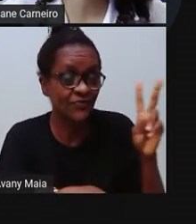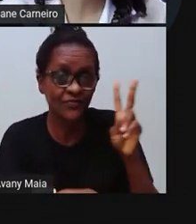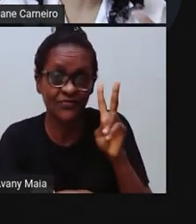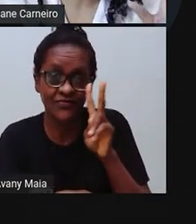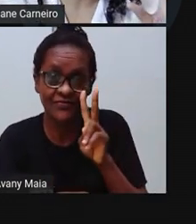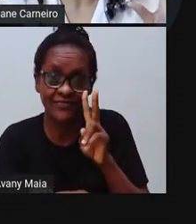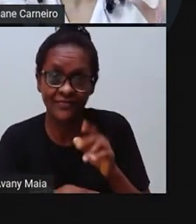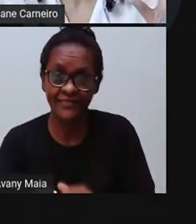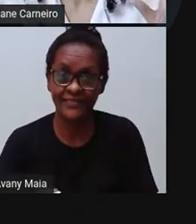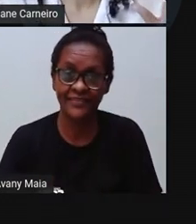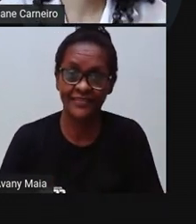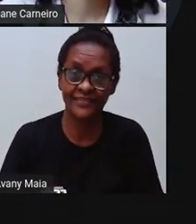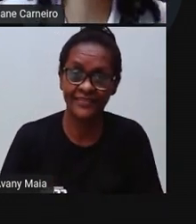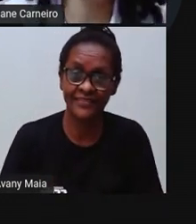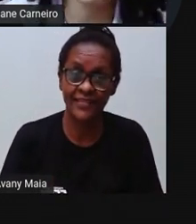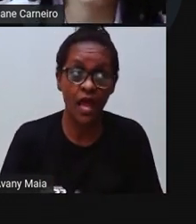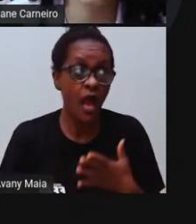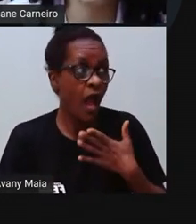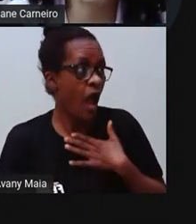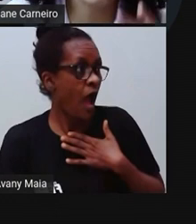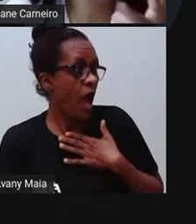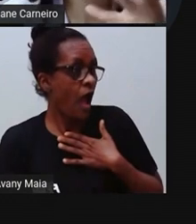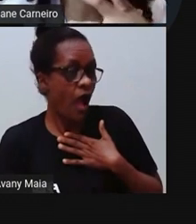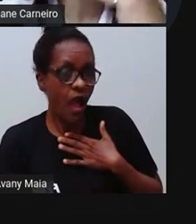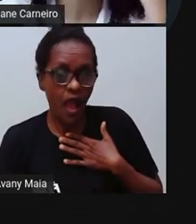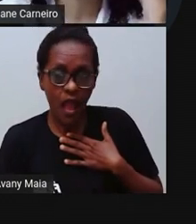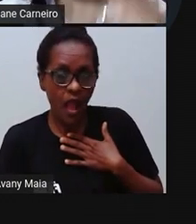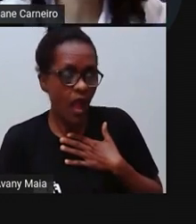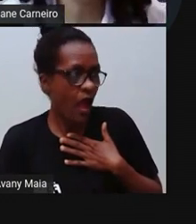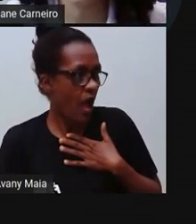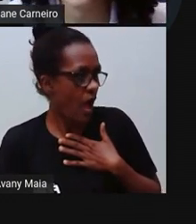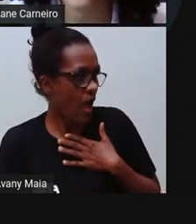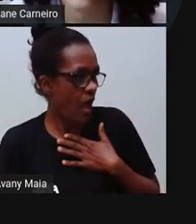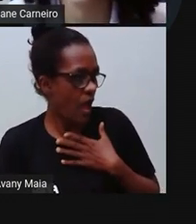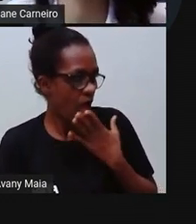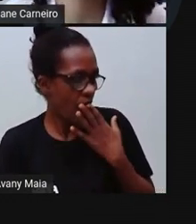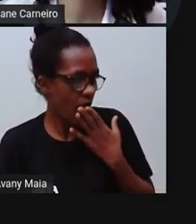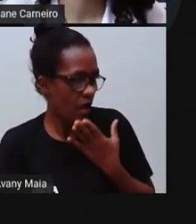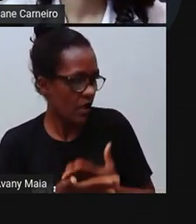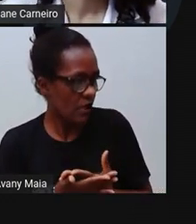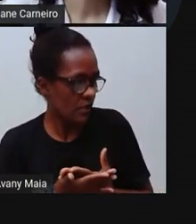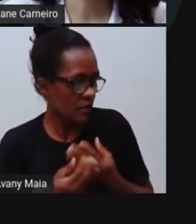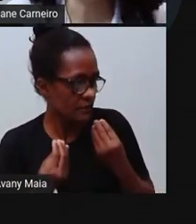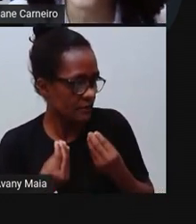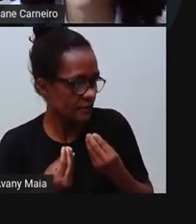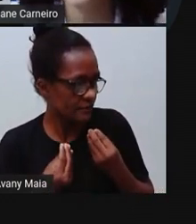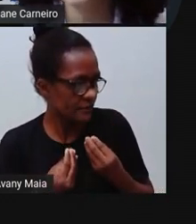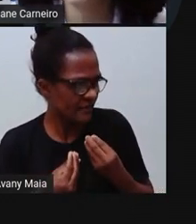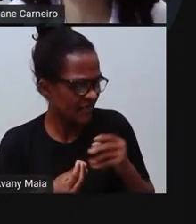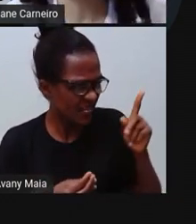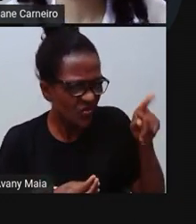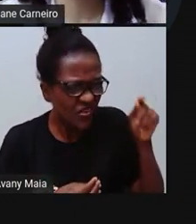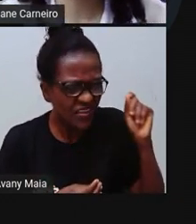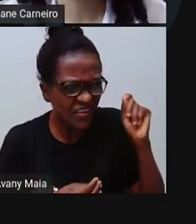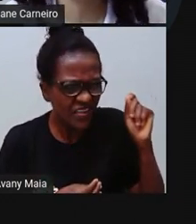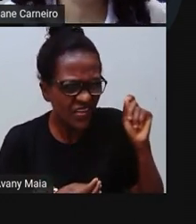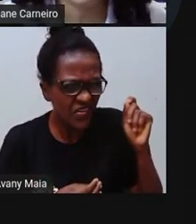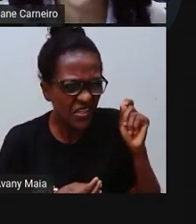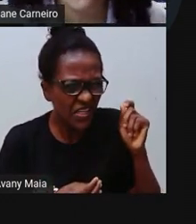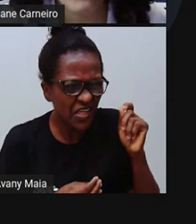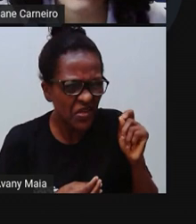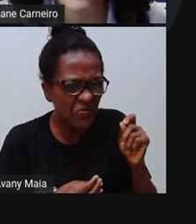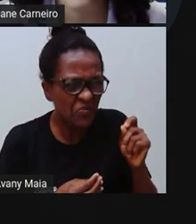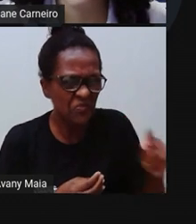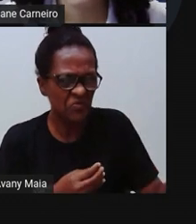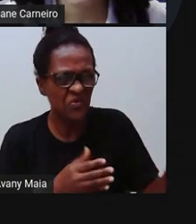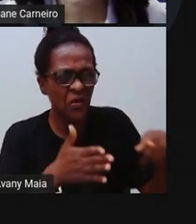E eles estão como, surpresos, né? Então observem o rosto dos personagens. Será algum super plano contra